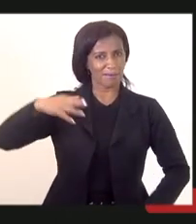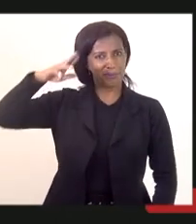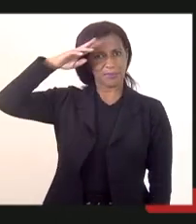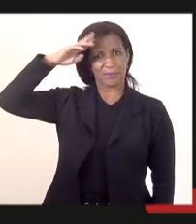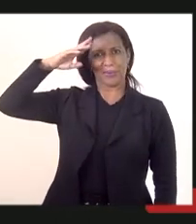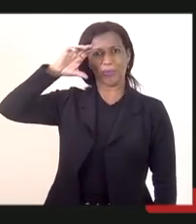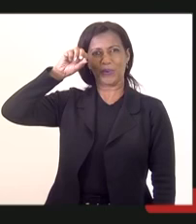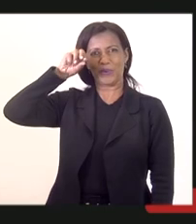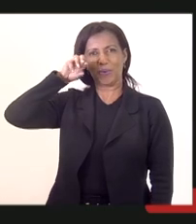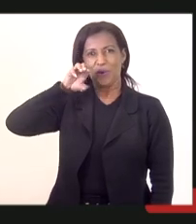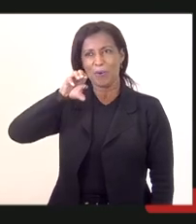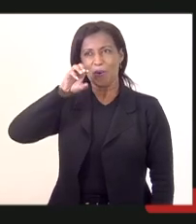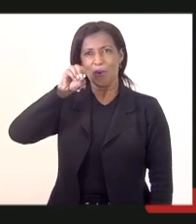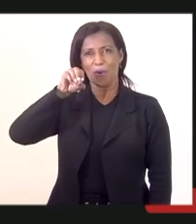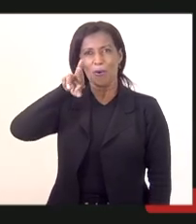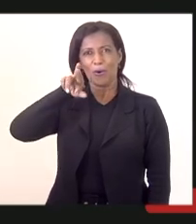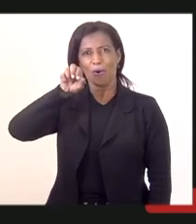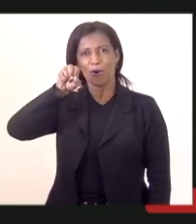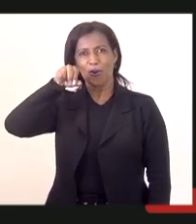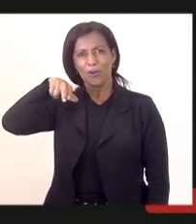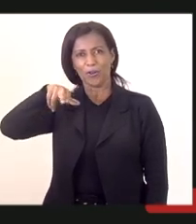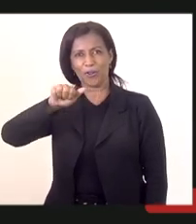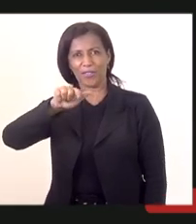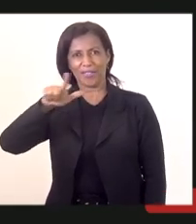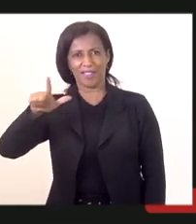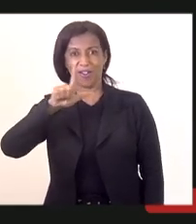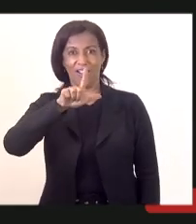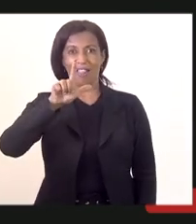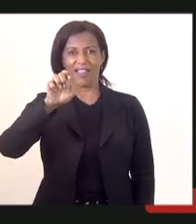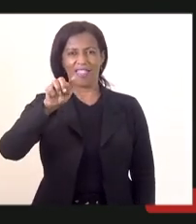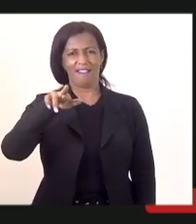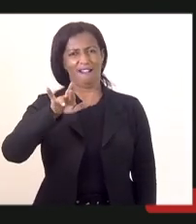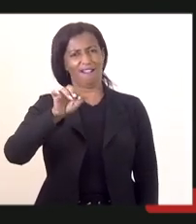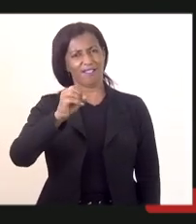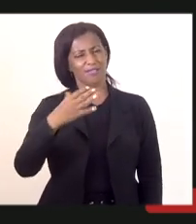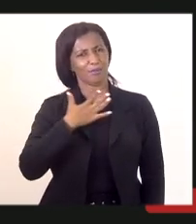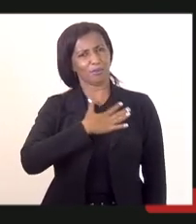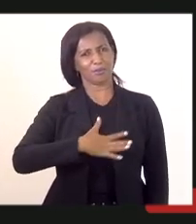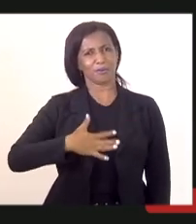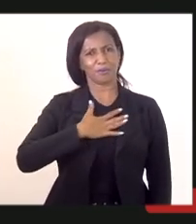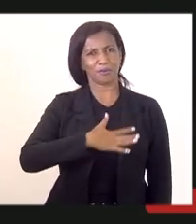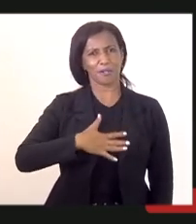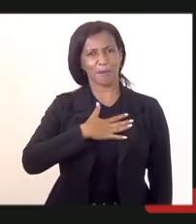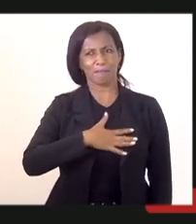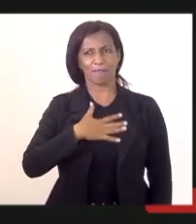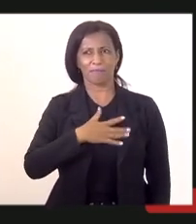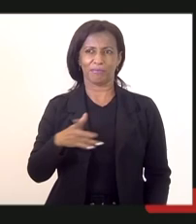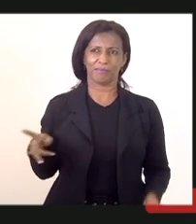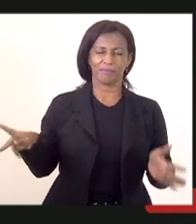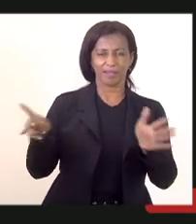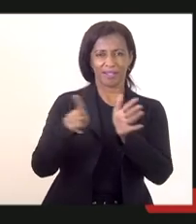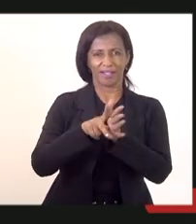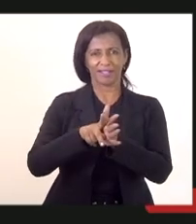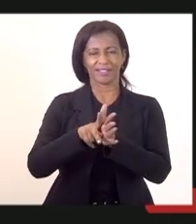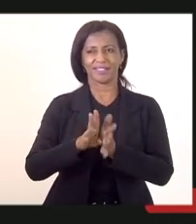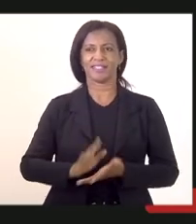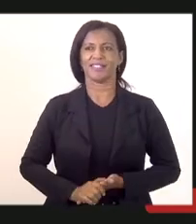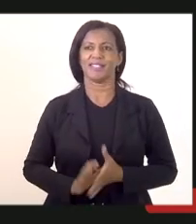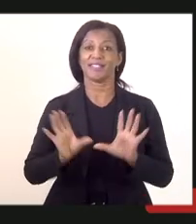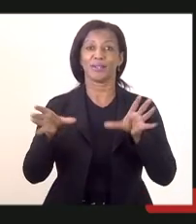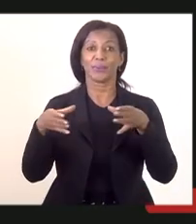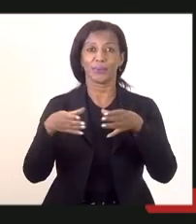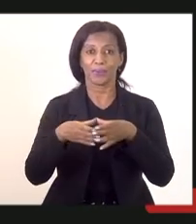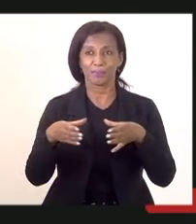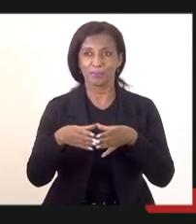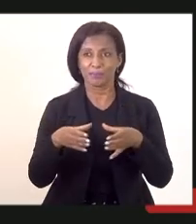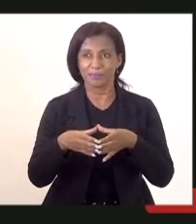militar, Coronel Leandro, dizer da satisfação, apesar de não pertencer a essa comissão,